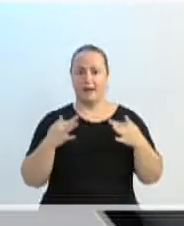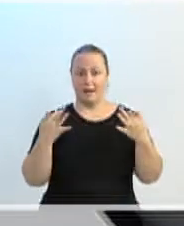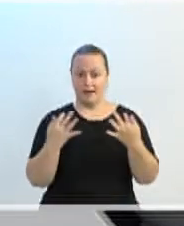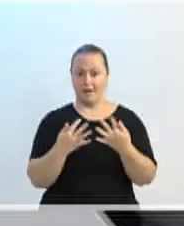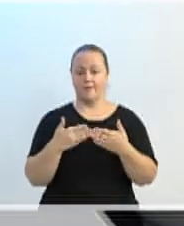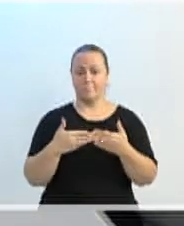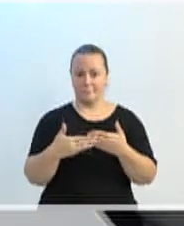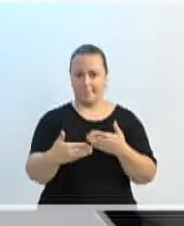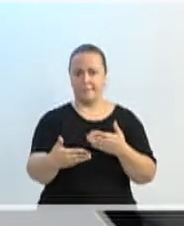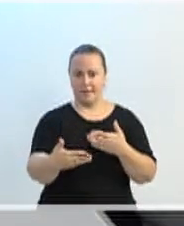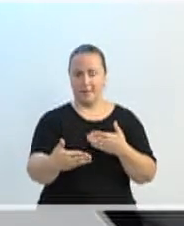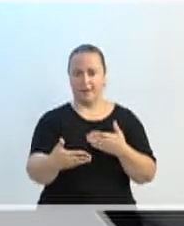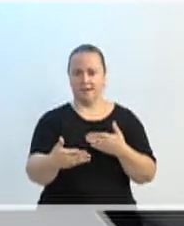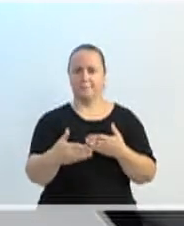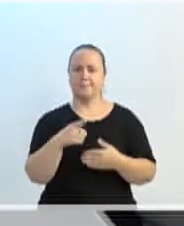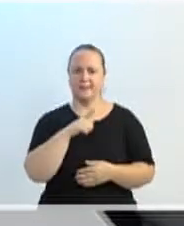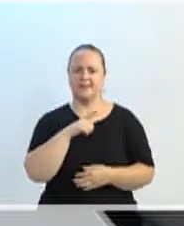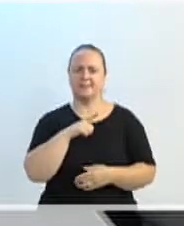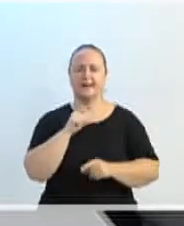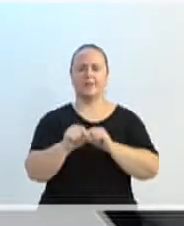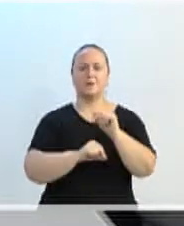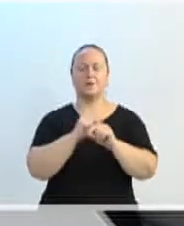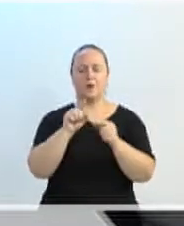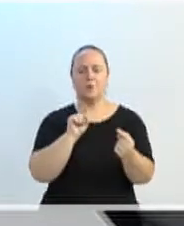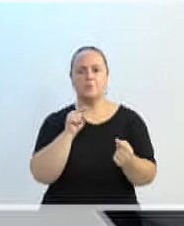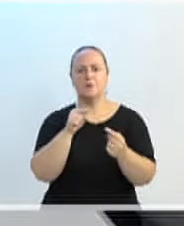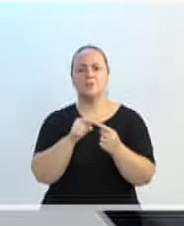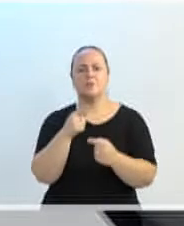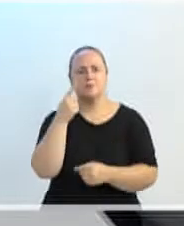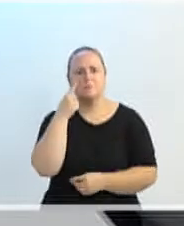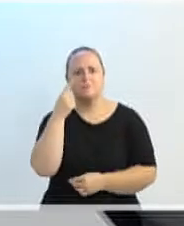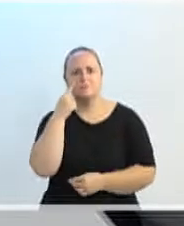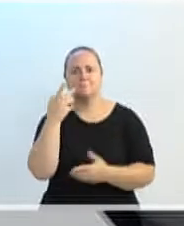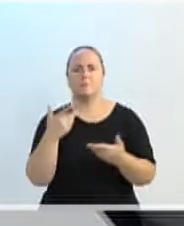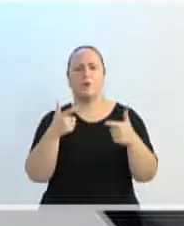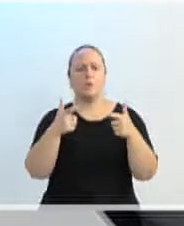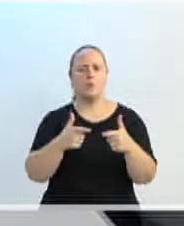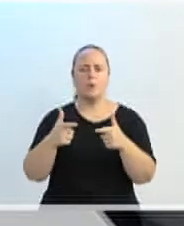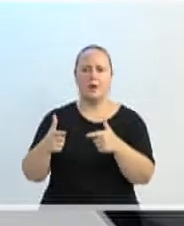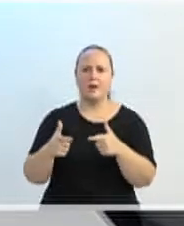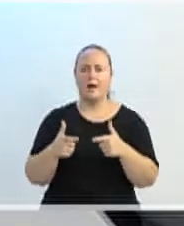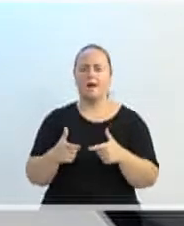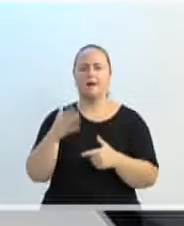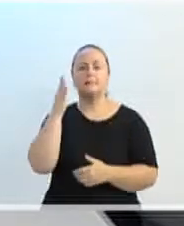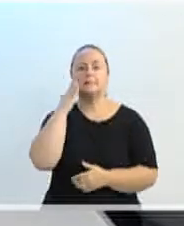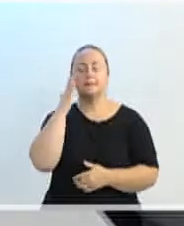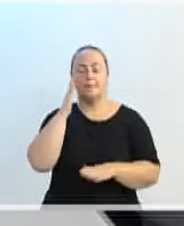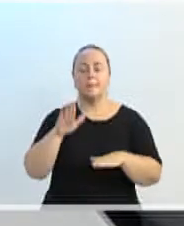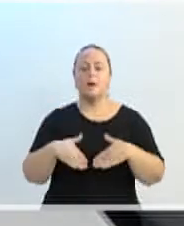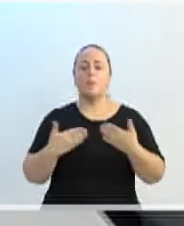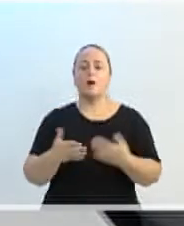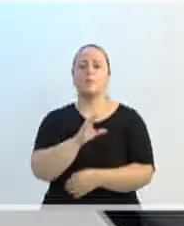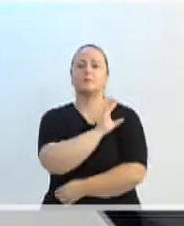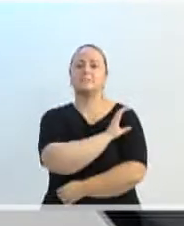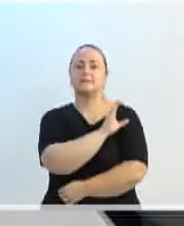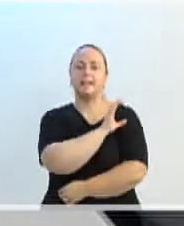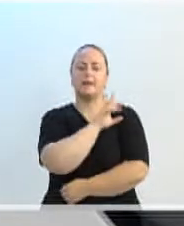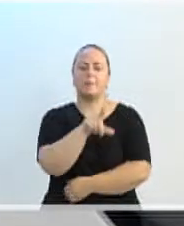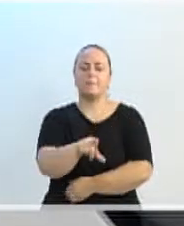realizarem a intenção, ter buscado a unidade, ter definido os CIs que elas preferiram,